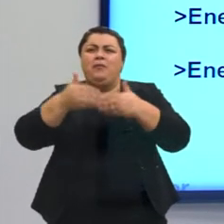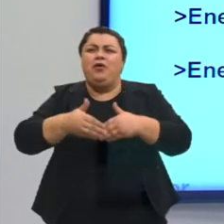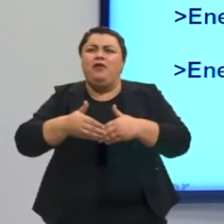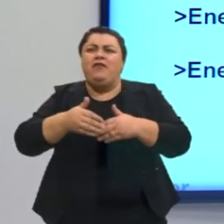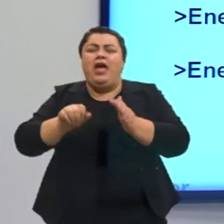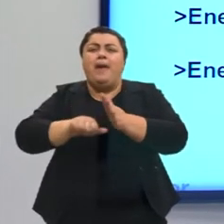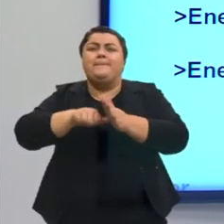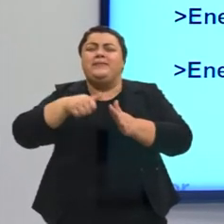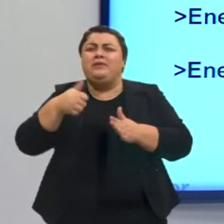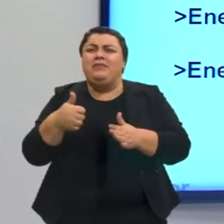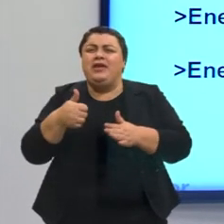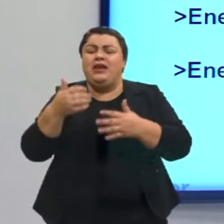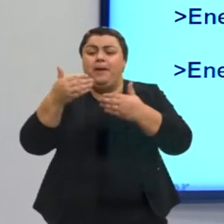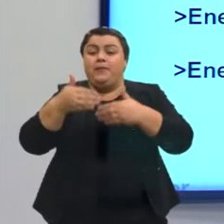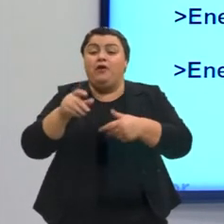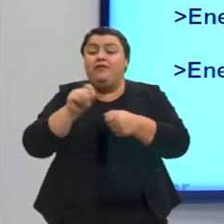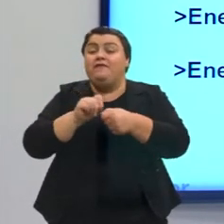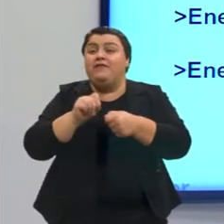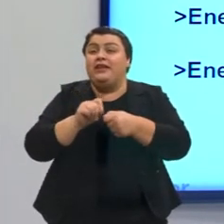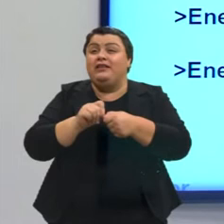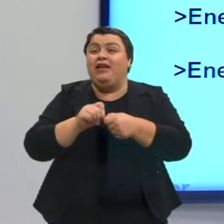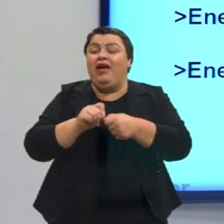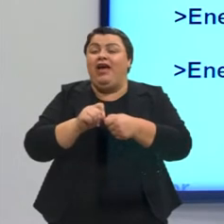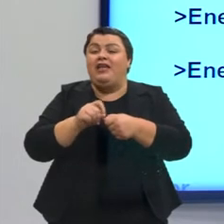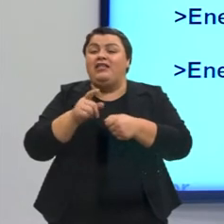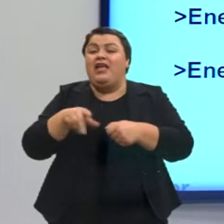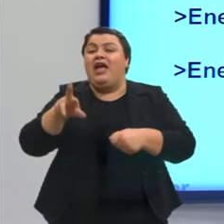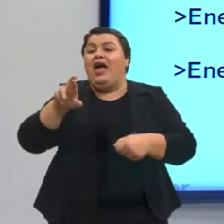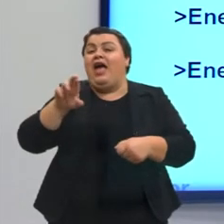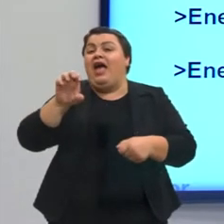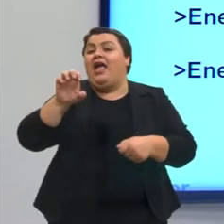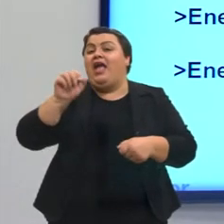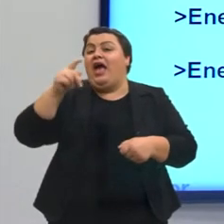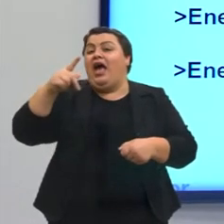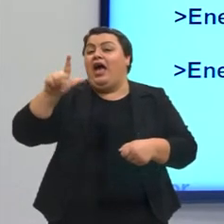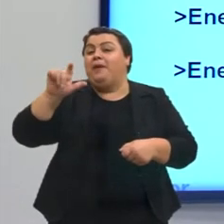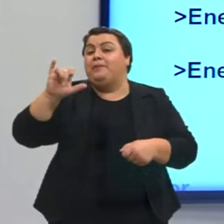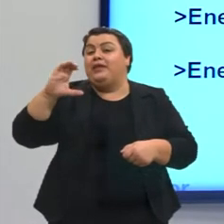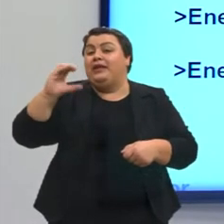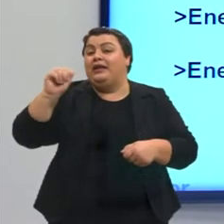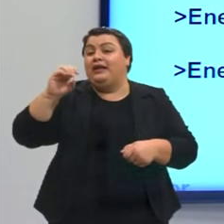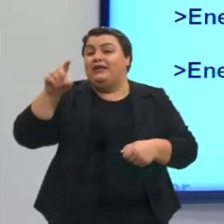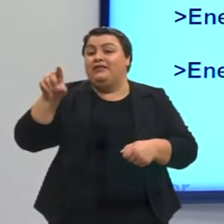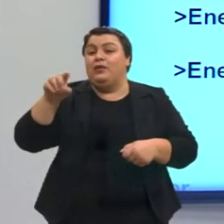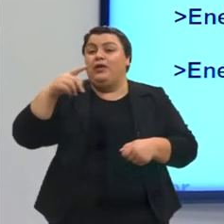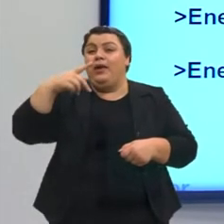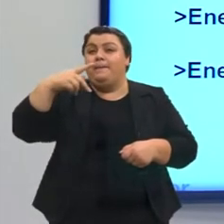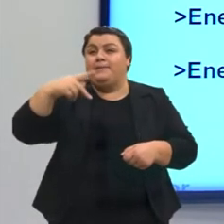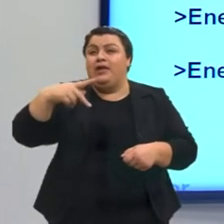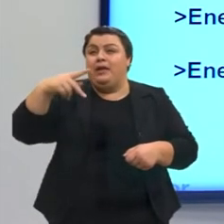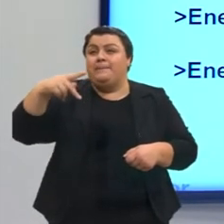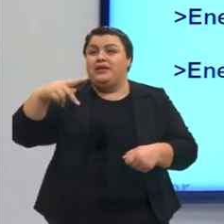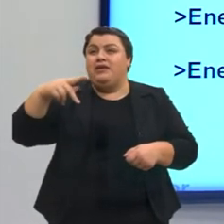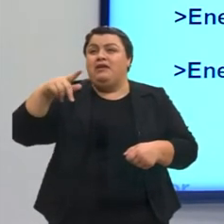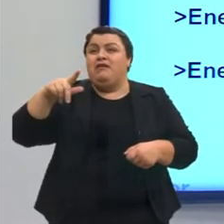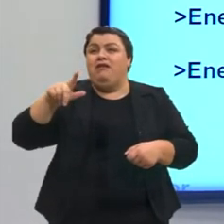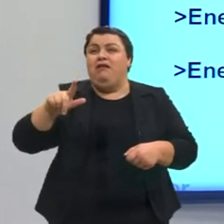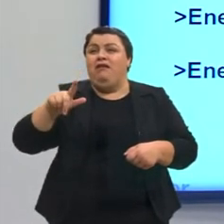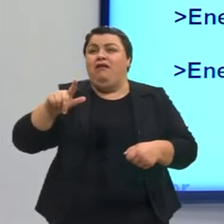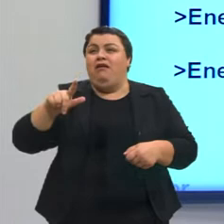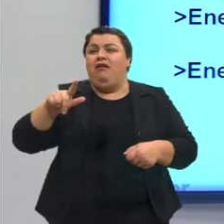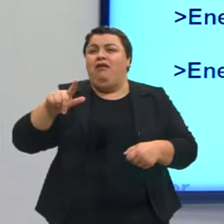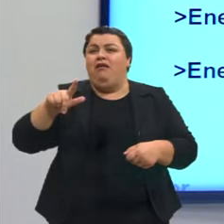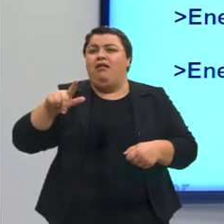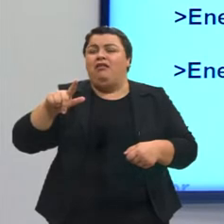É a primeira prova que é feita e tem a reaplicação, que a gente chama de PPL, que é para pessoas